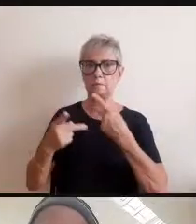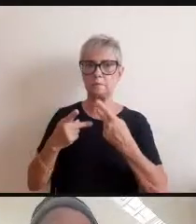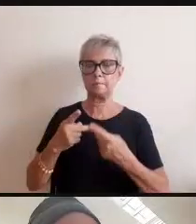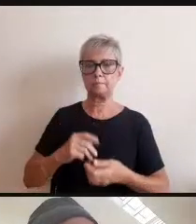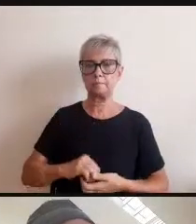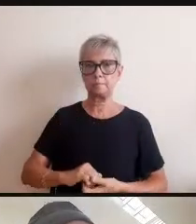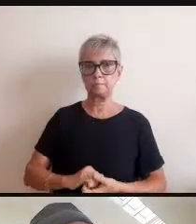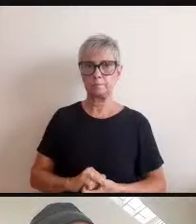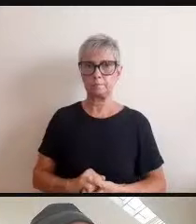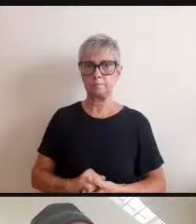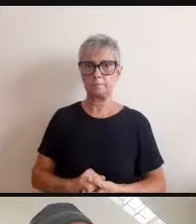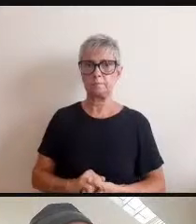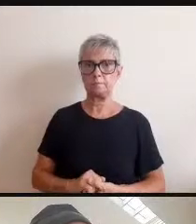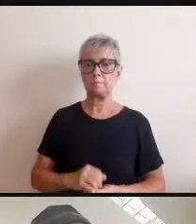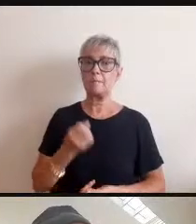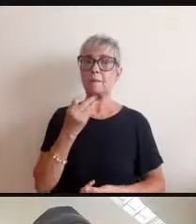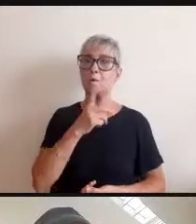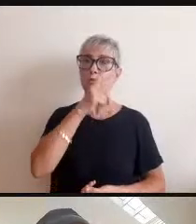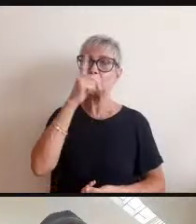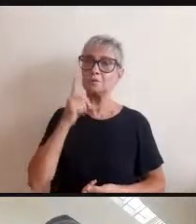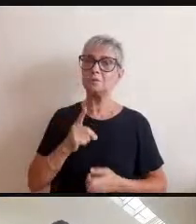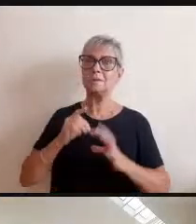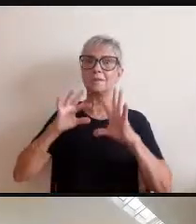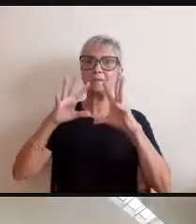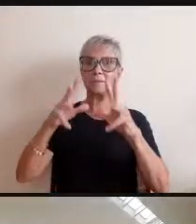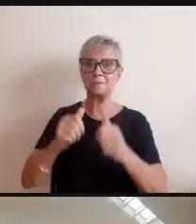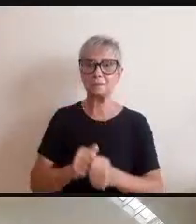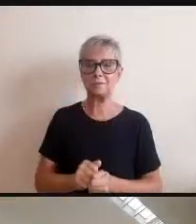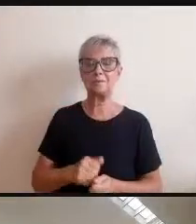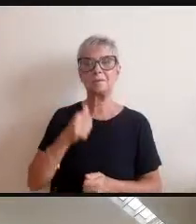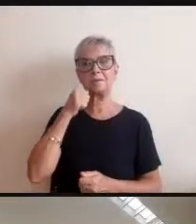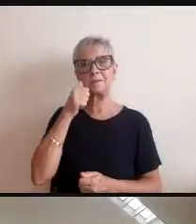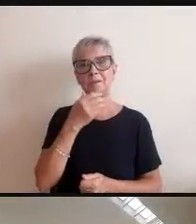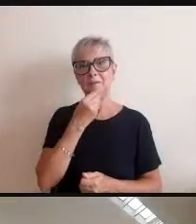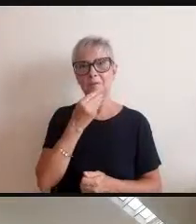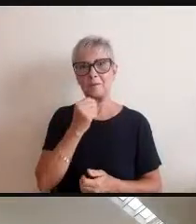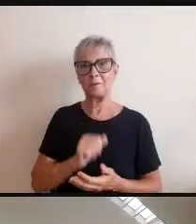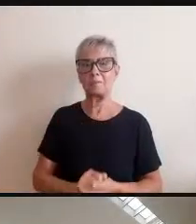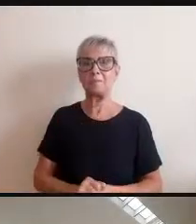Bom dia a todos e a todas e a todes.